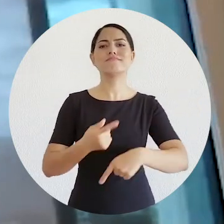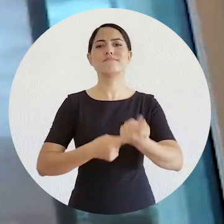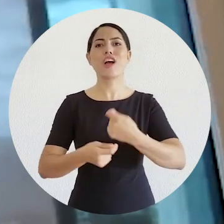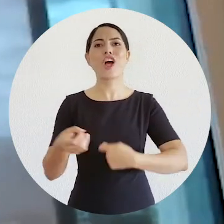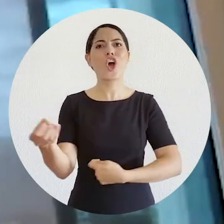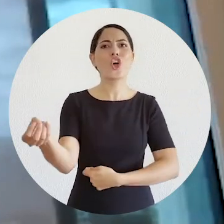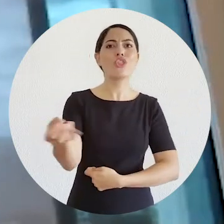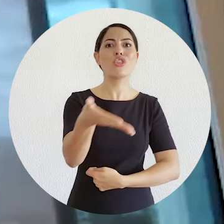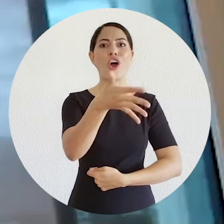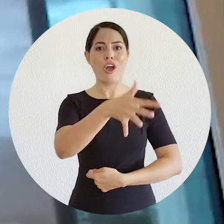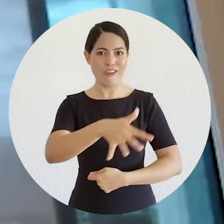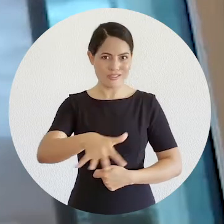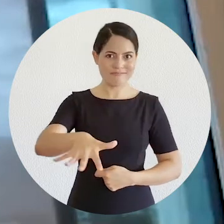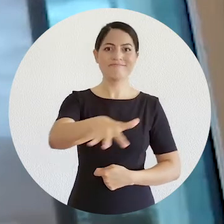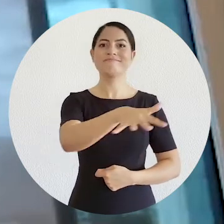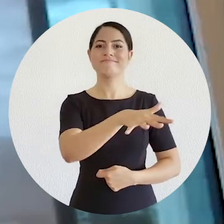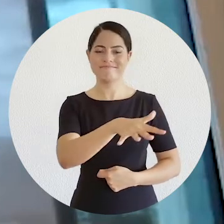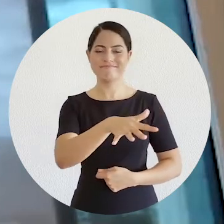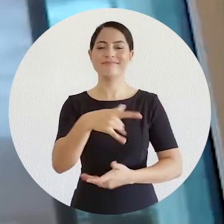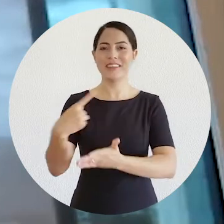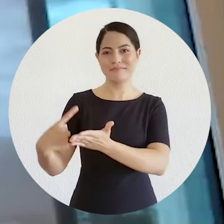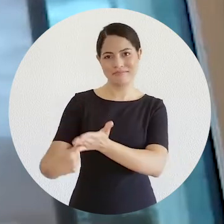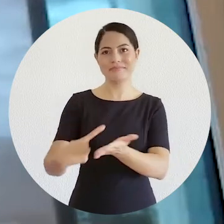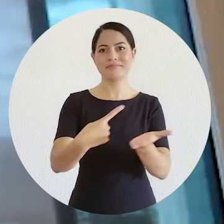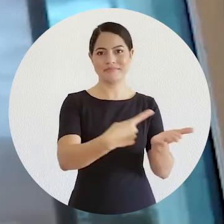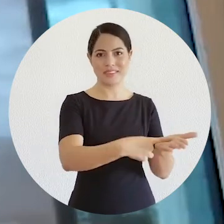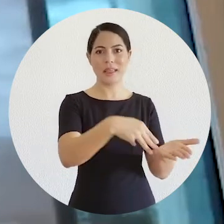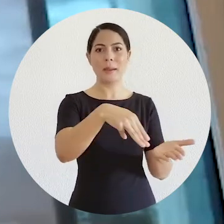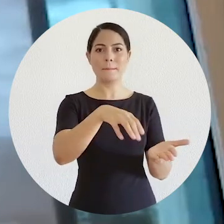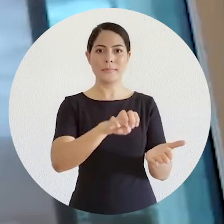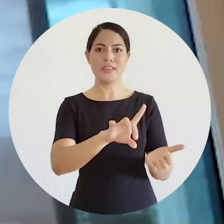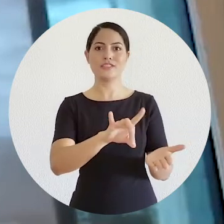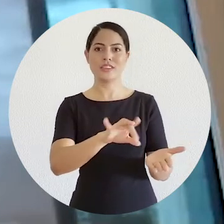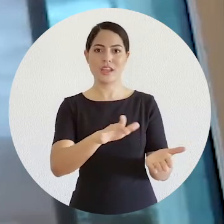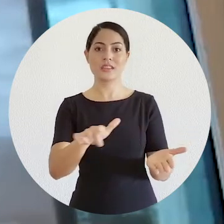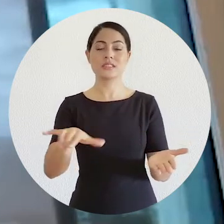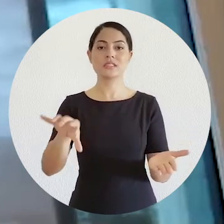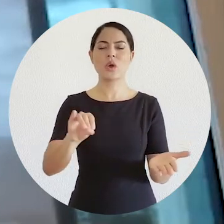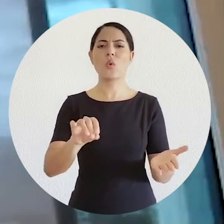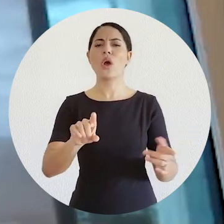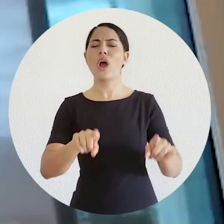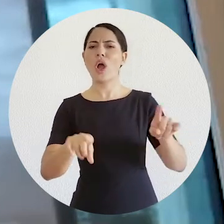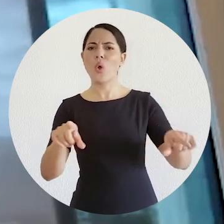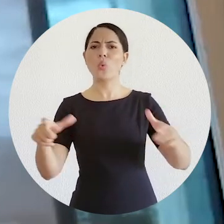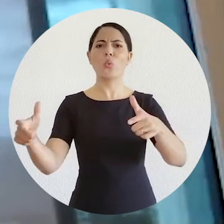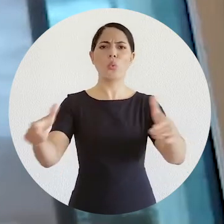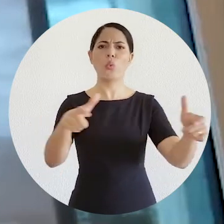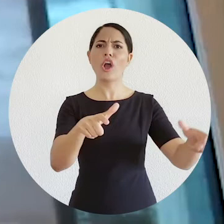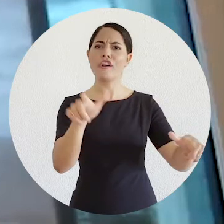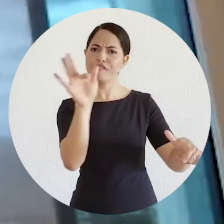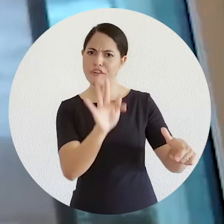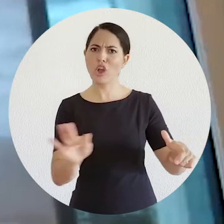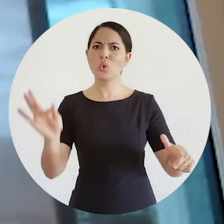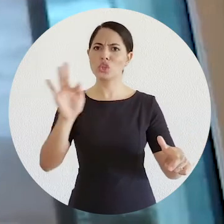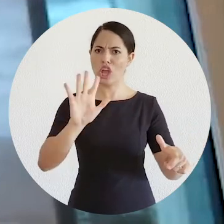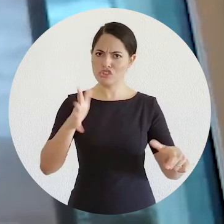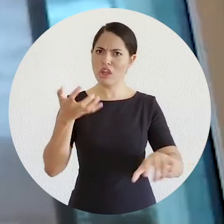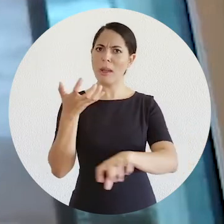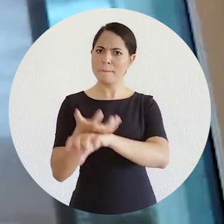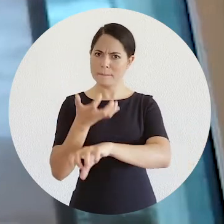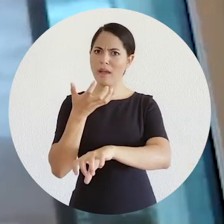muitos já se tornando cadeira obrigatória nas faculdades